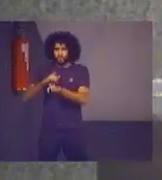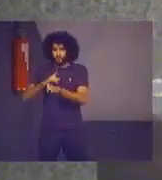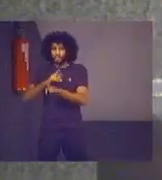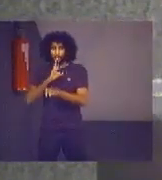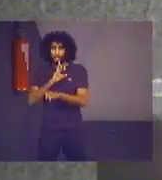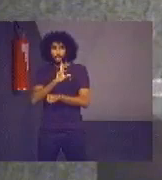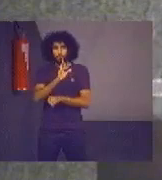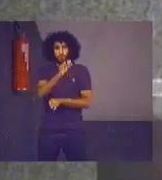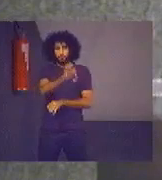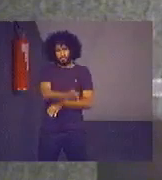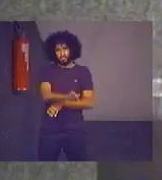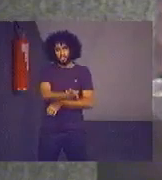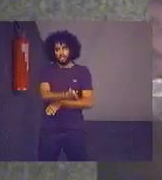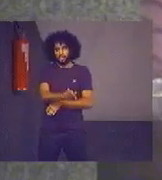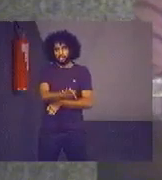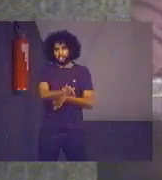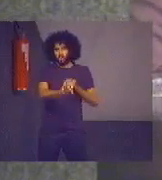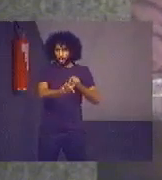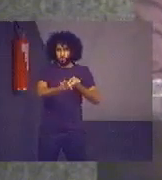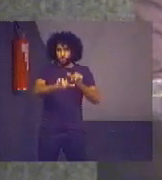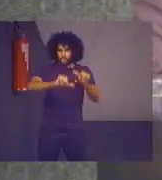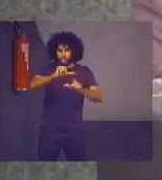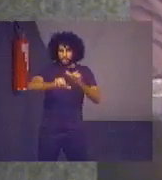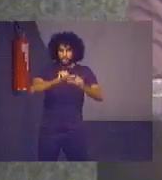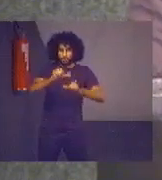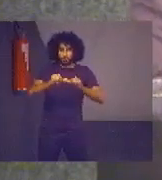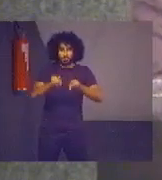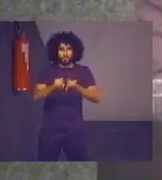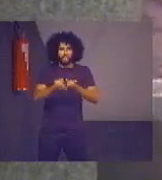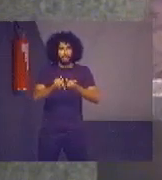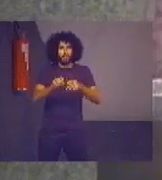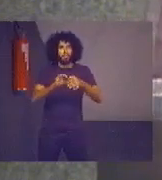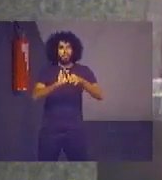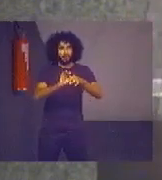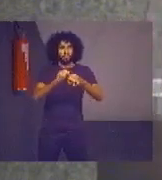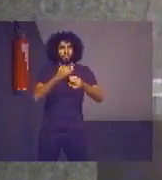Isso se convertendo em uma perspectiva integrada de governo.